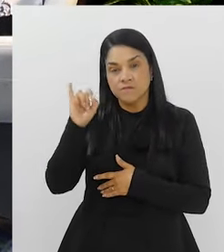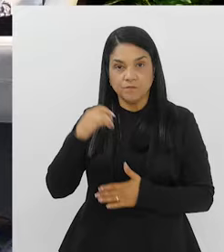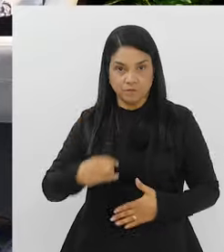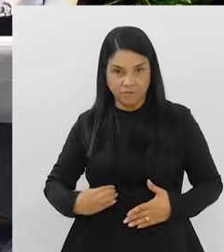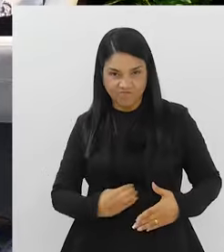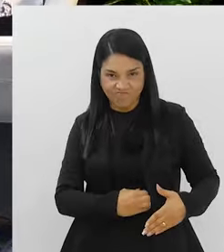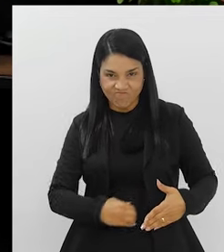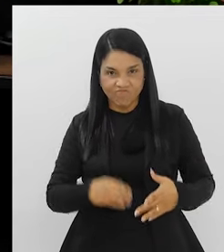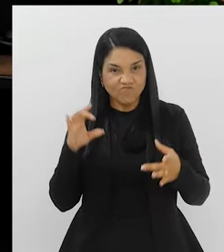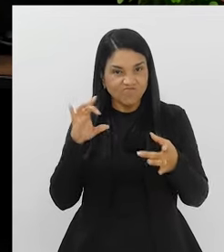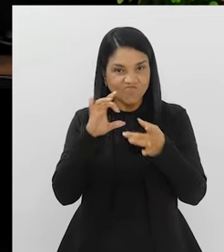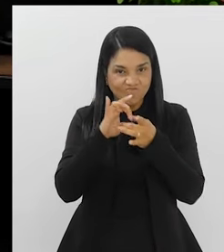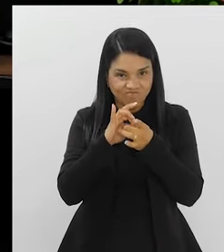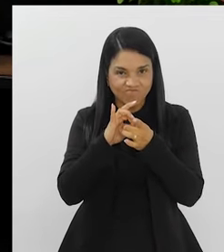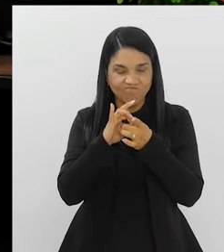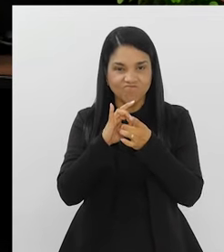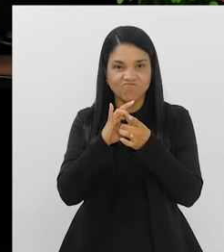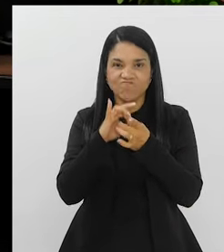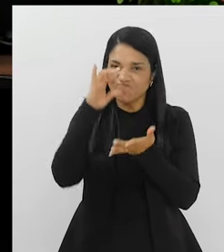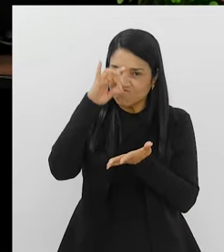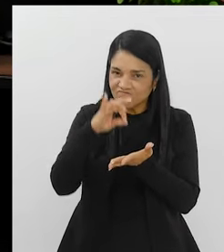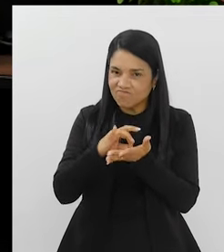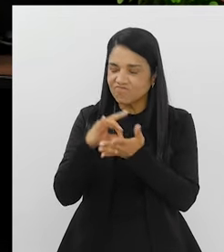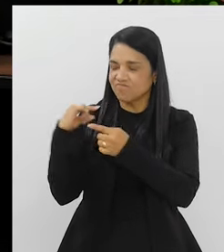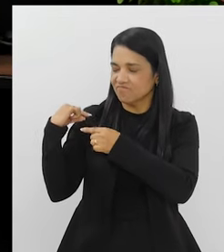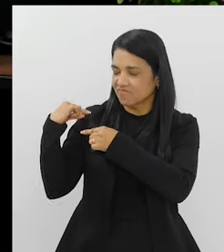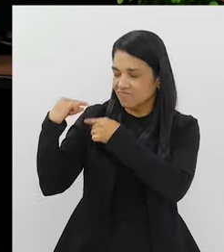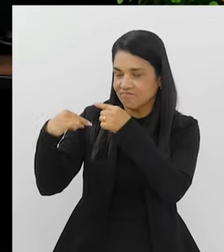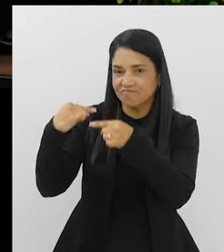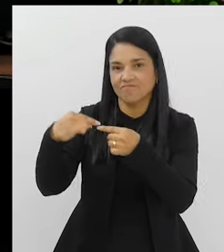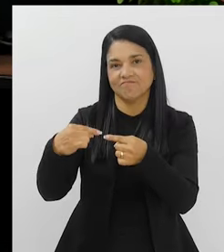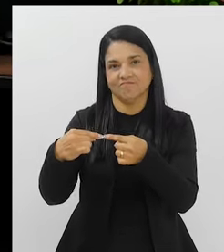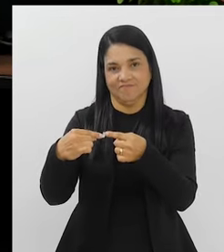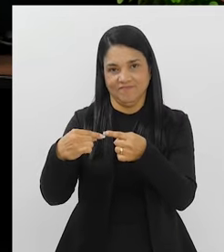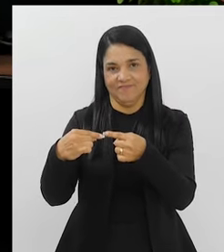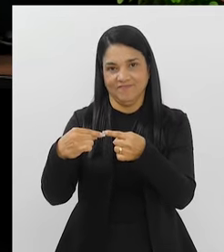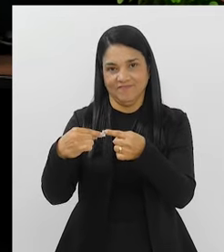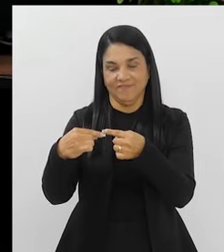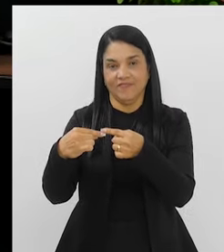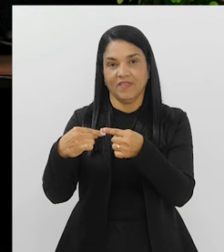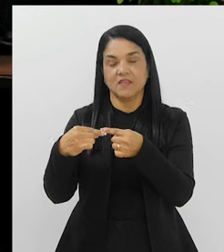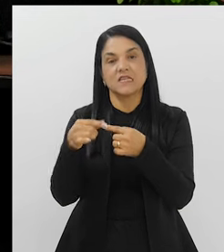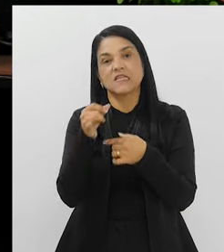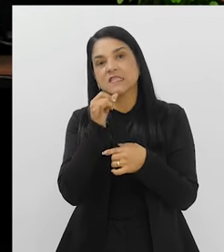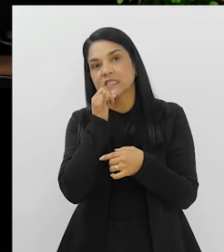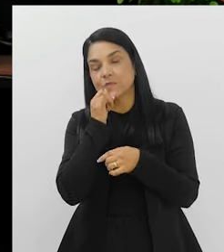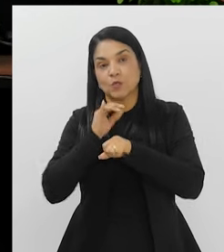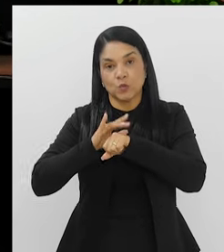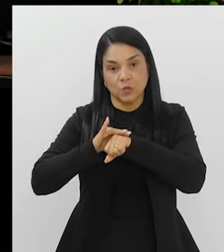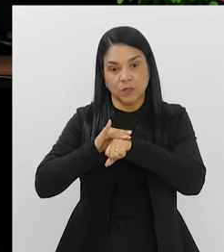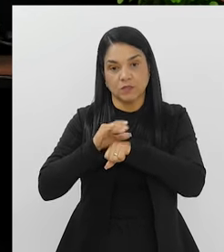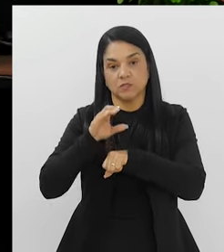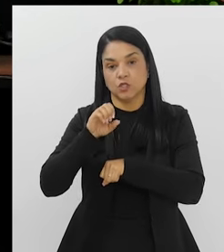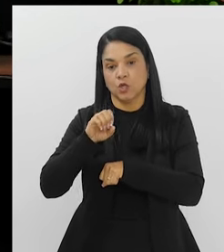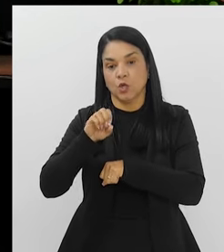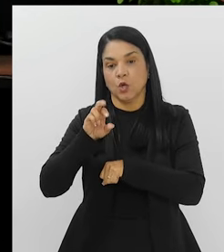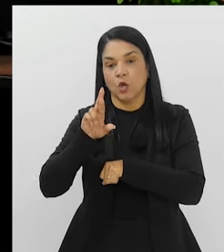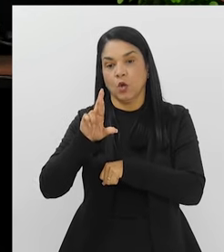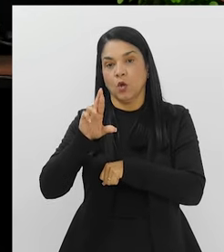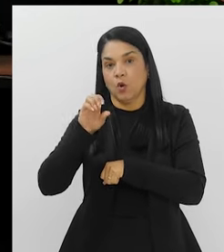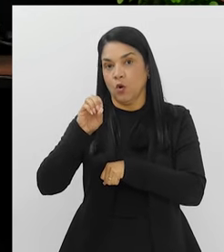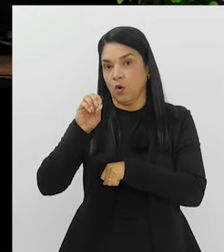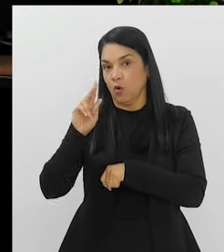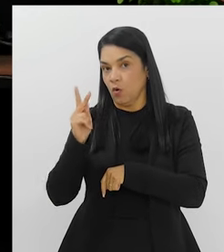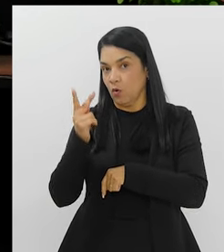realmente à questão hereditária, tá? Interessante. É, como é a doença de Crohn, né?